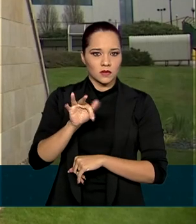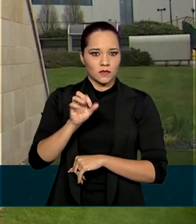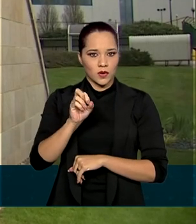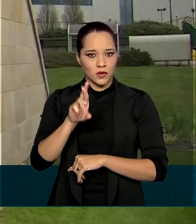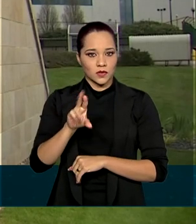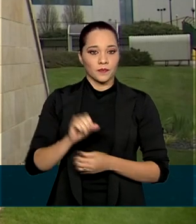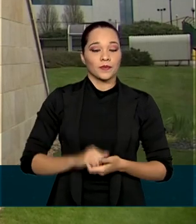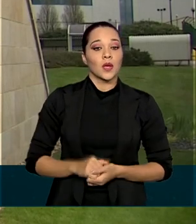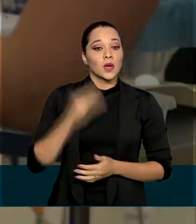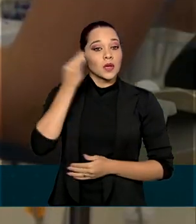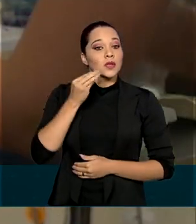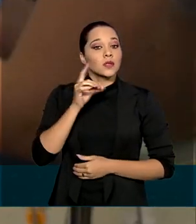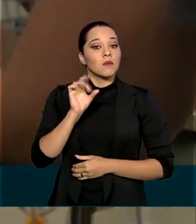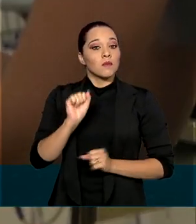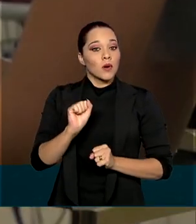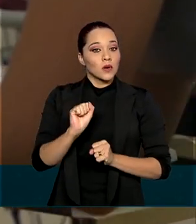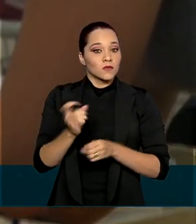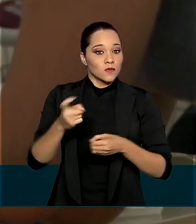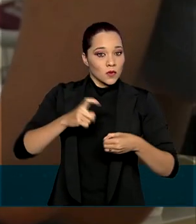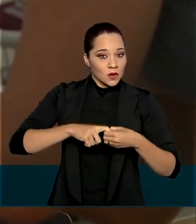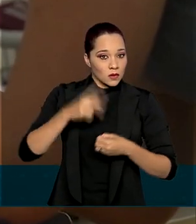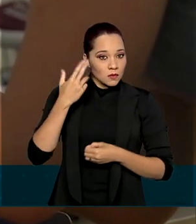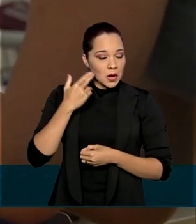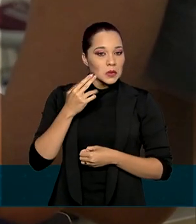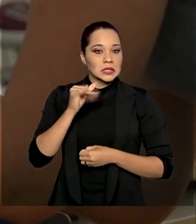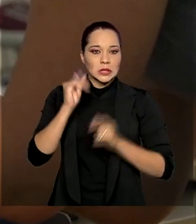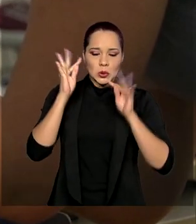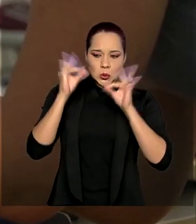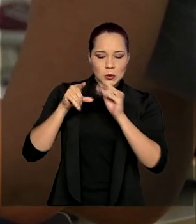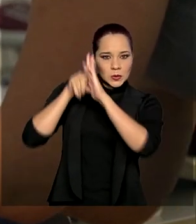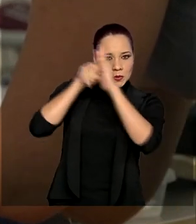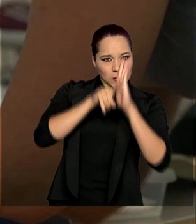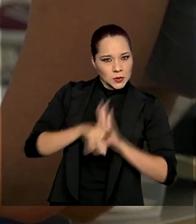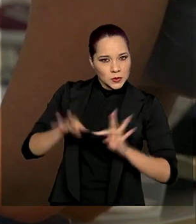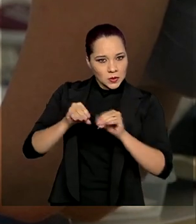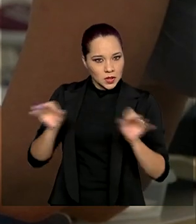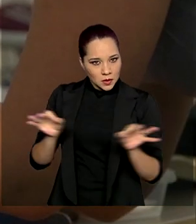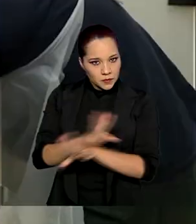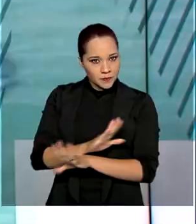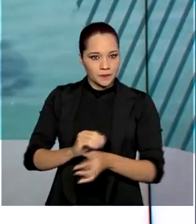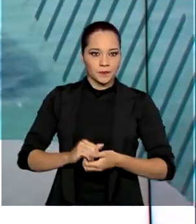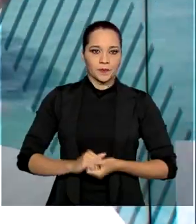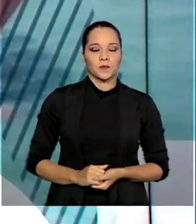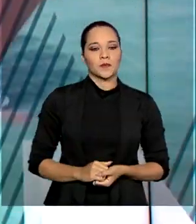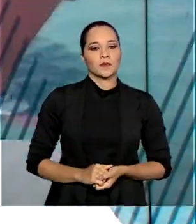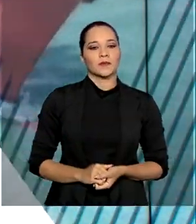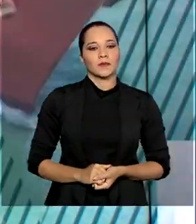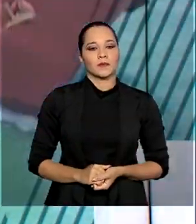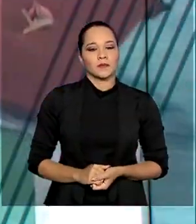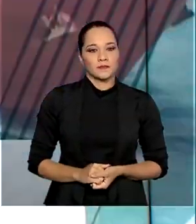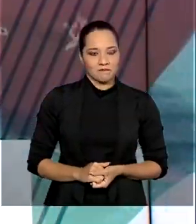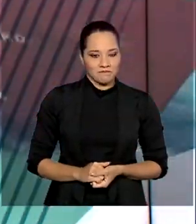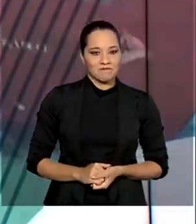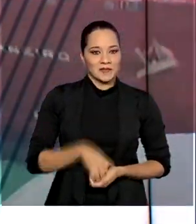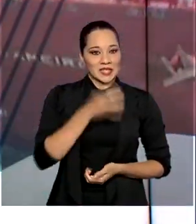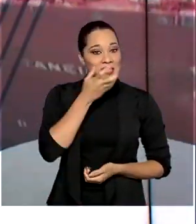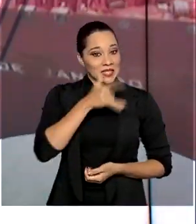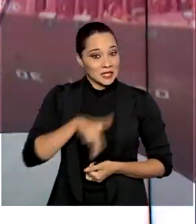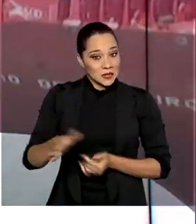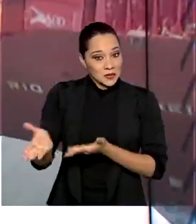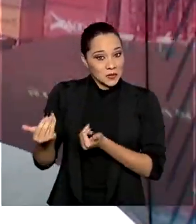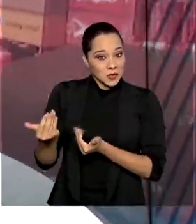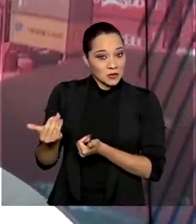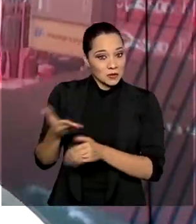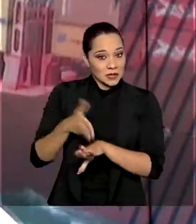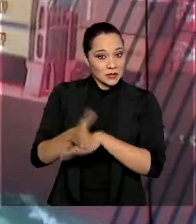Os testes só poderão ser retomados quando toda a investigação for concluída. Crianças e adolescentes que